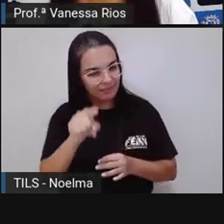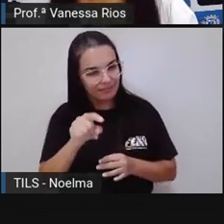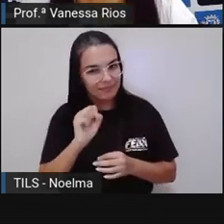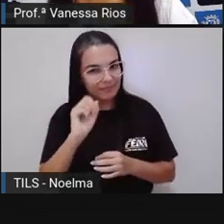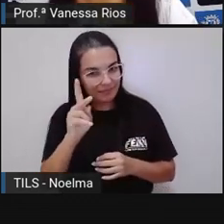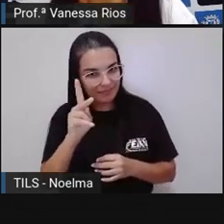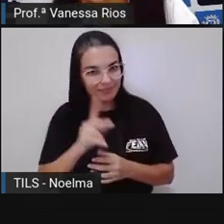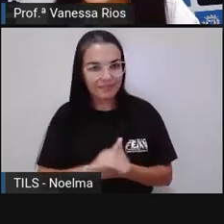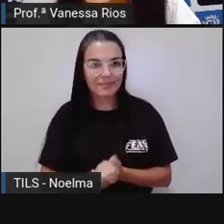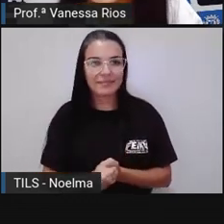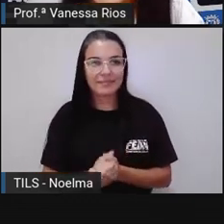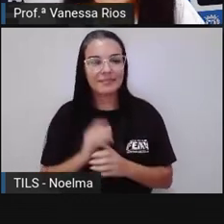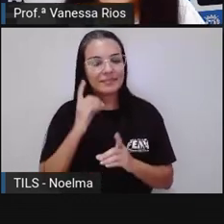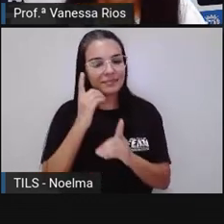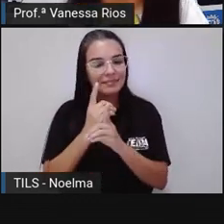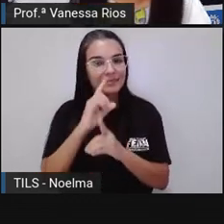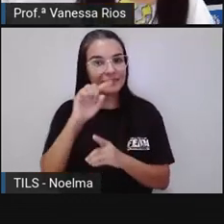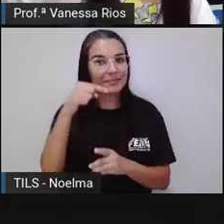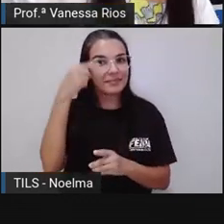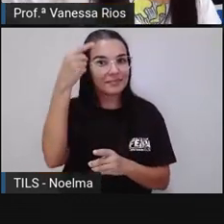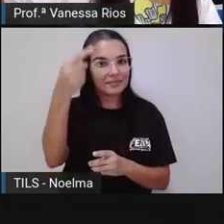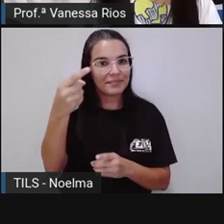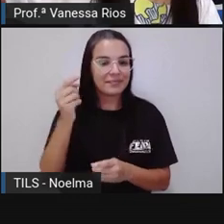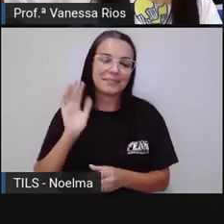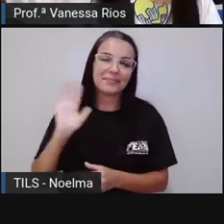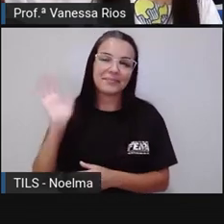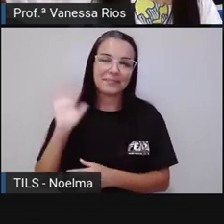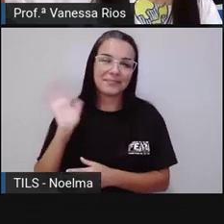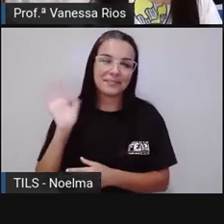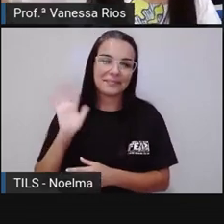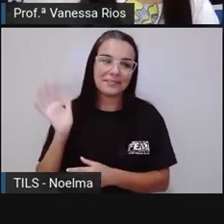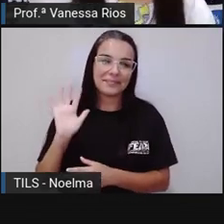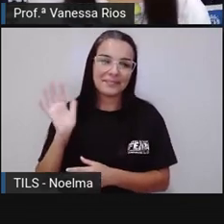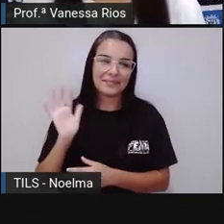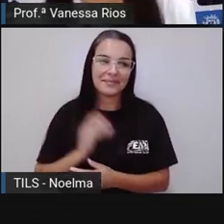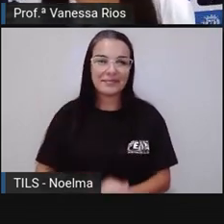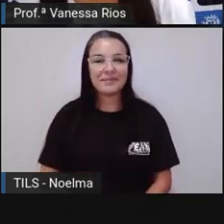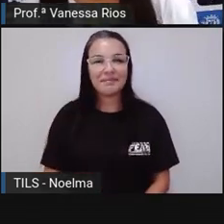Certo? Nós nos encontramos, ó. Tchau, tchau.